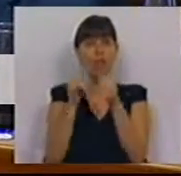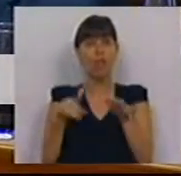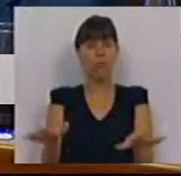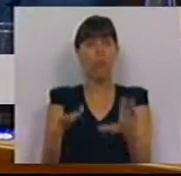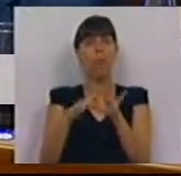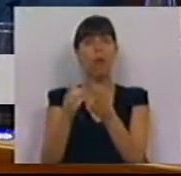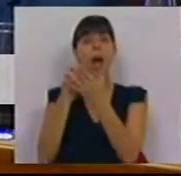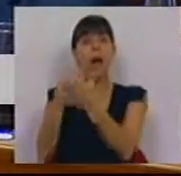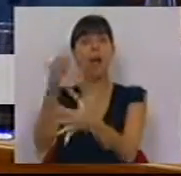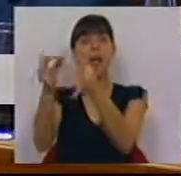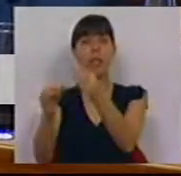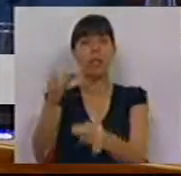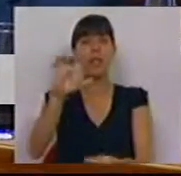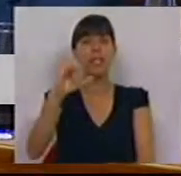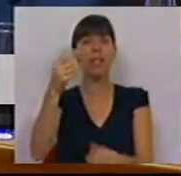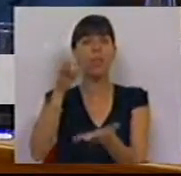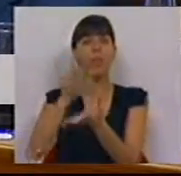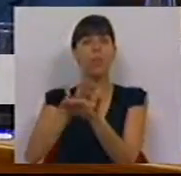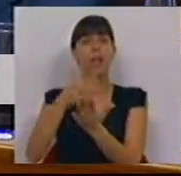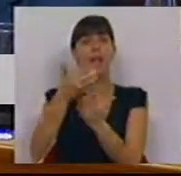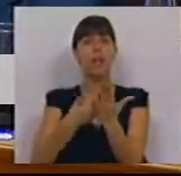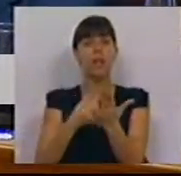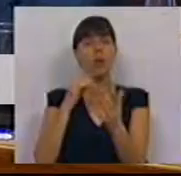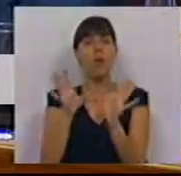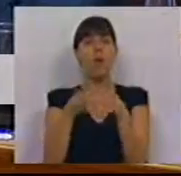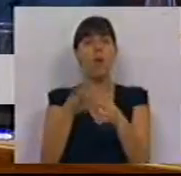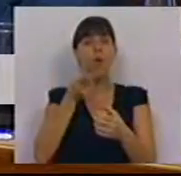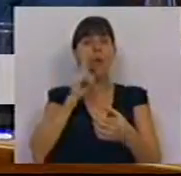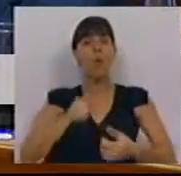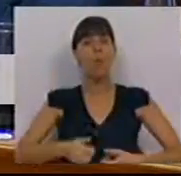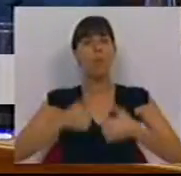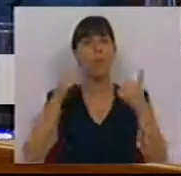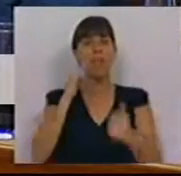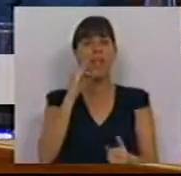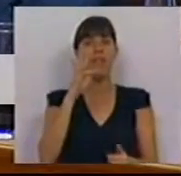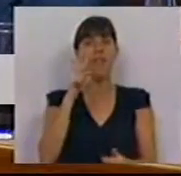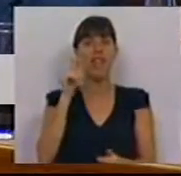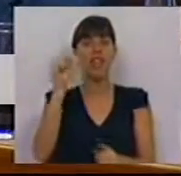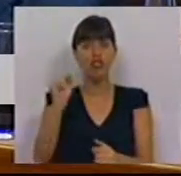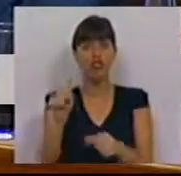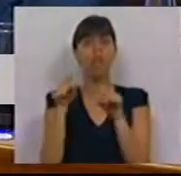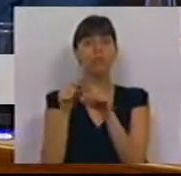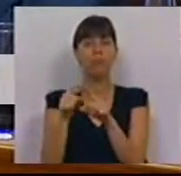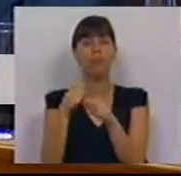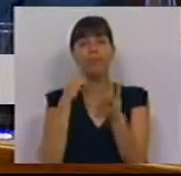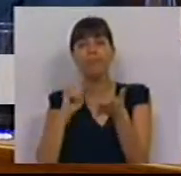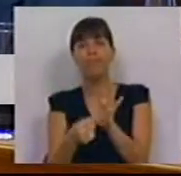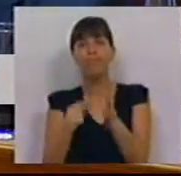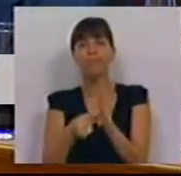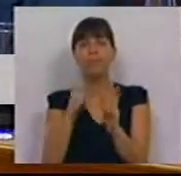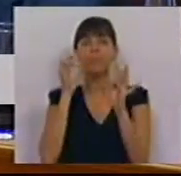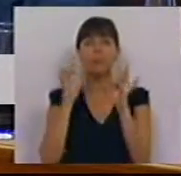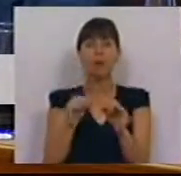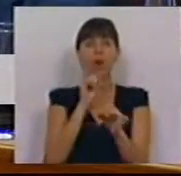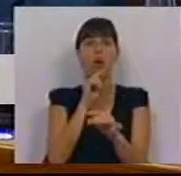apresenta os tribunais de sítios com a publicação da declaração do Conselho Diretivo do ICFES no qual se ateste a